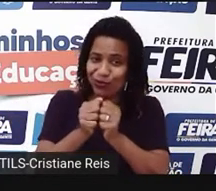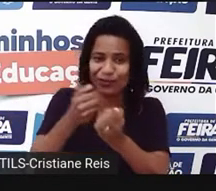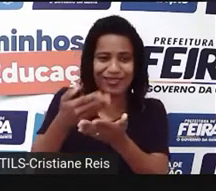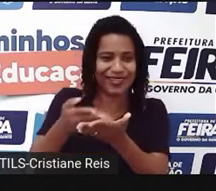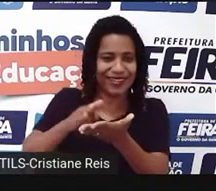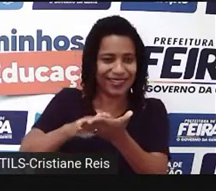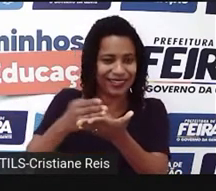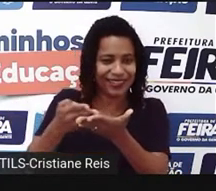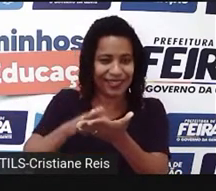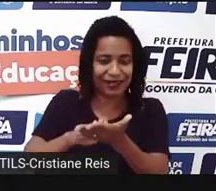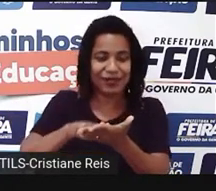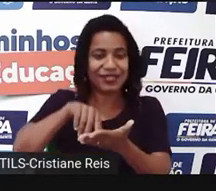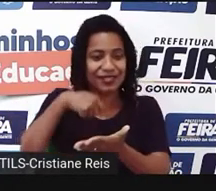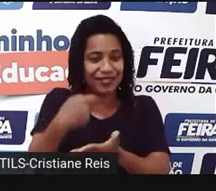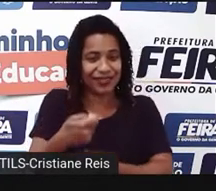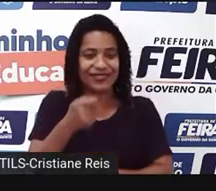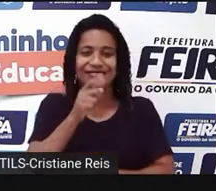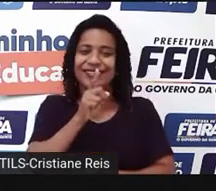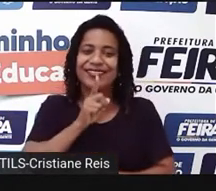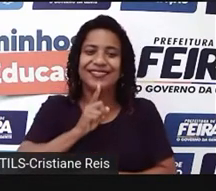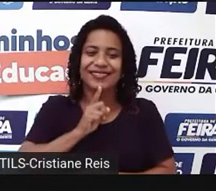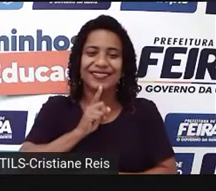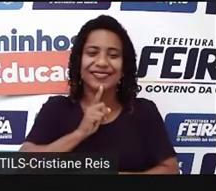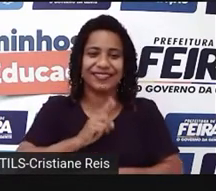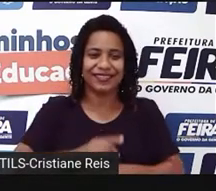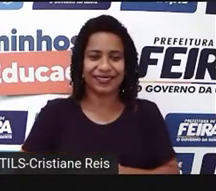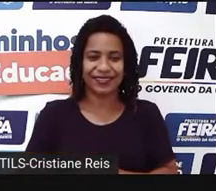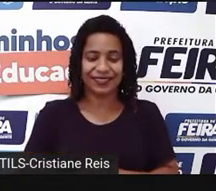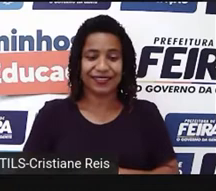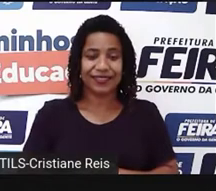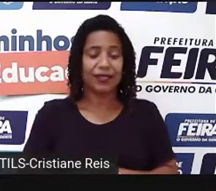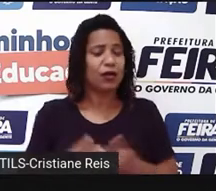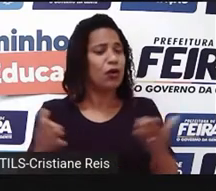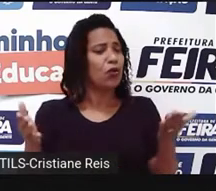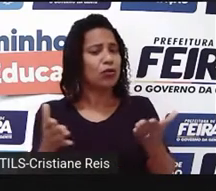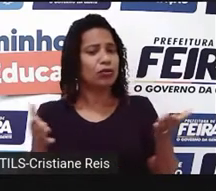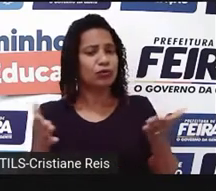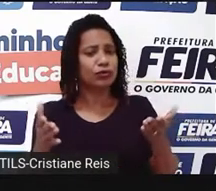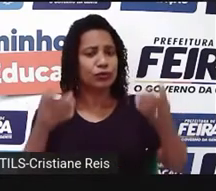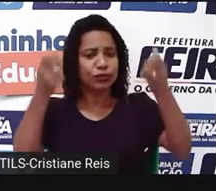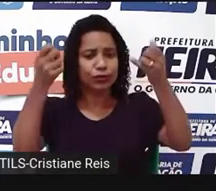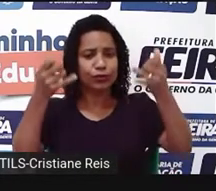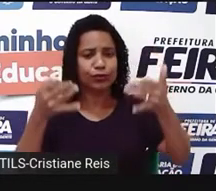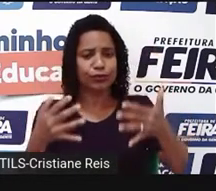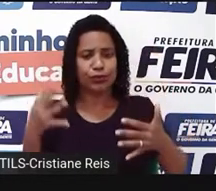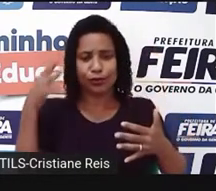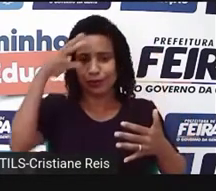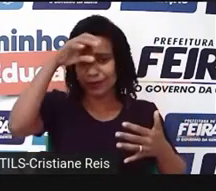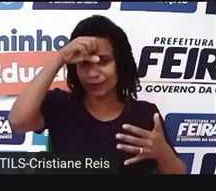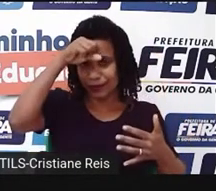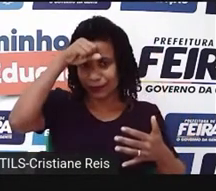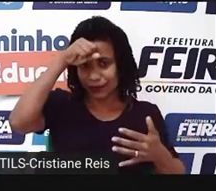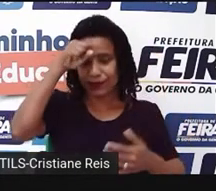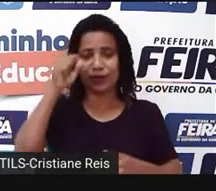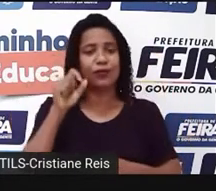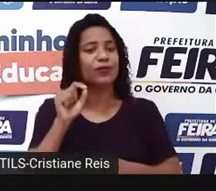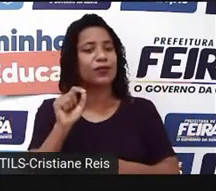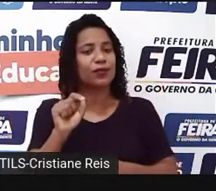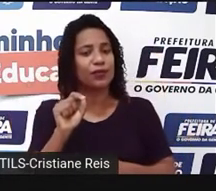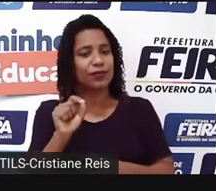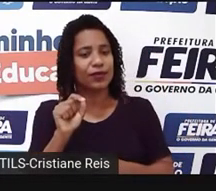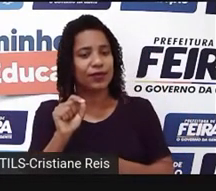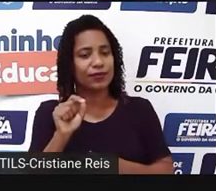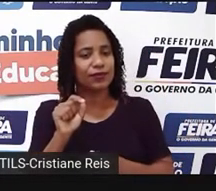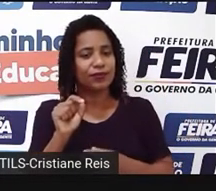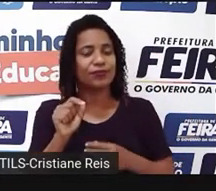intérprete, Cristiane Reis. E sobre o que é que nós vamos falar na nossa aula de hoje? Quent fires